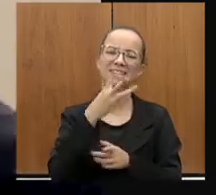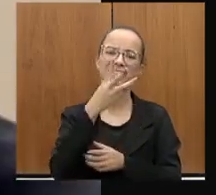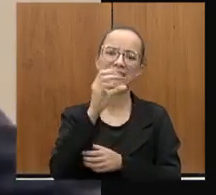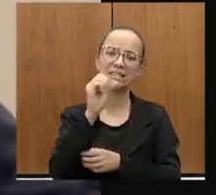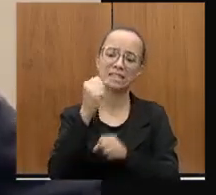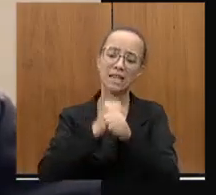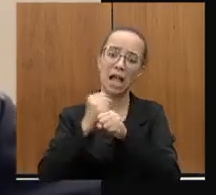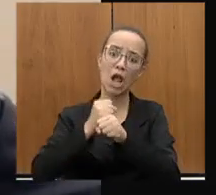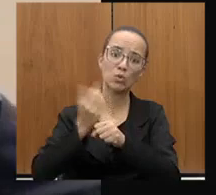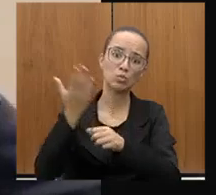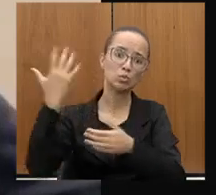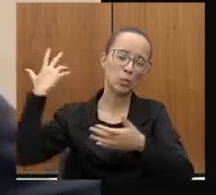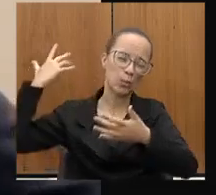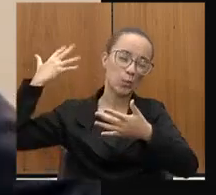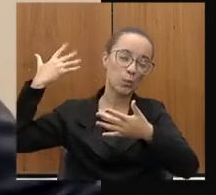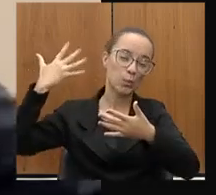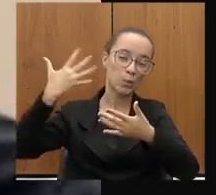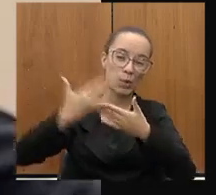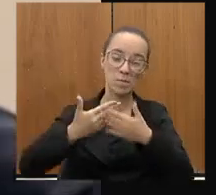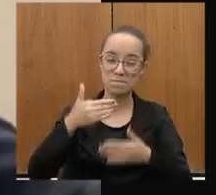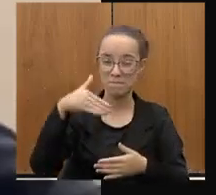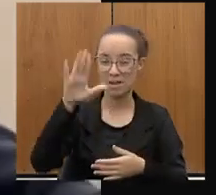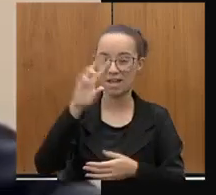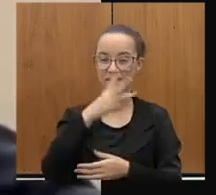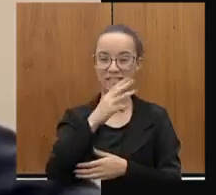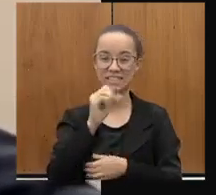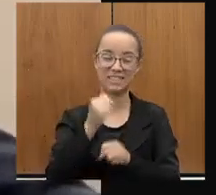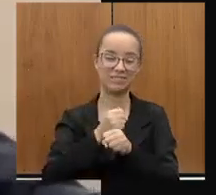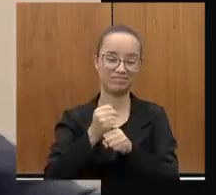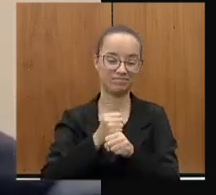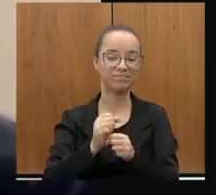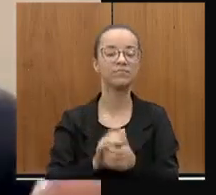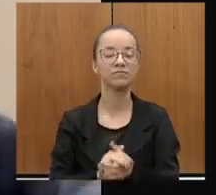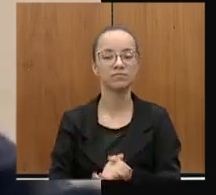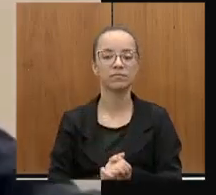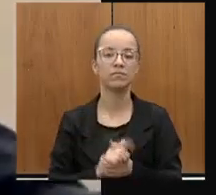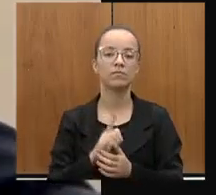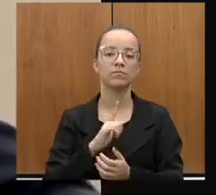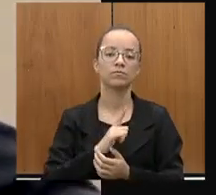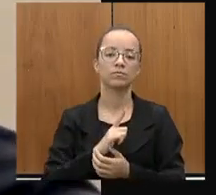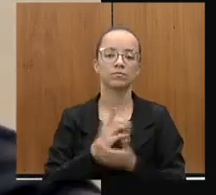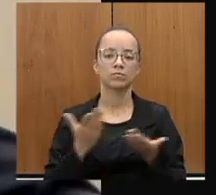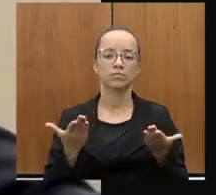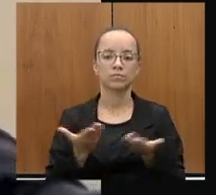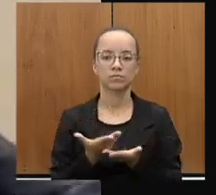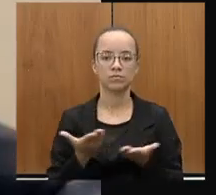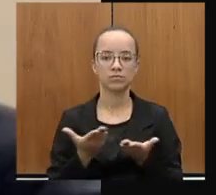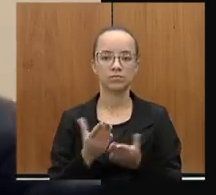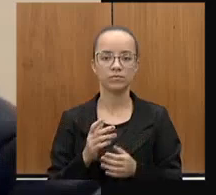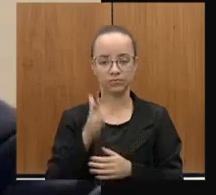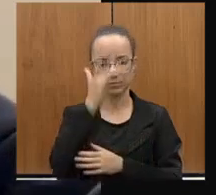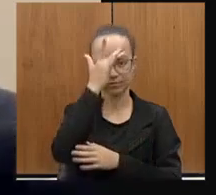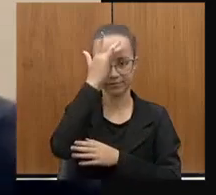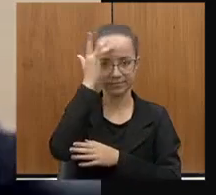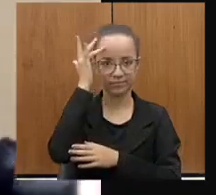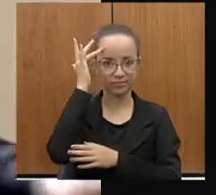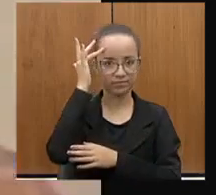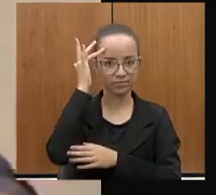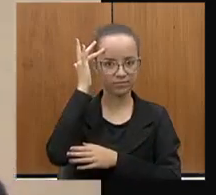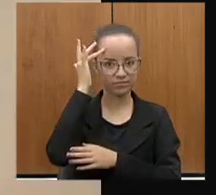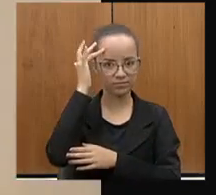anos, mais de 30 anos. Nós temos, neste momento, pessoas lá da